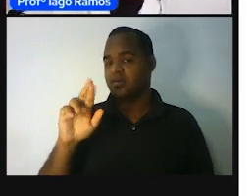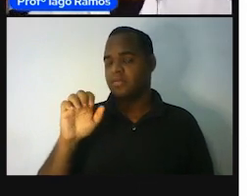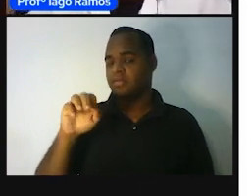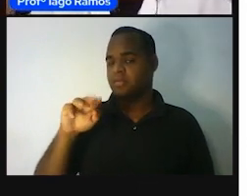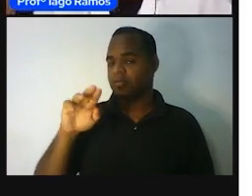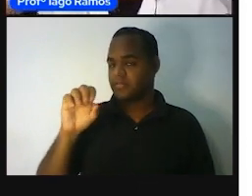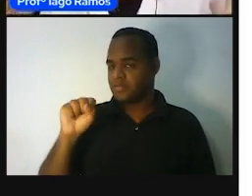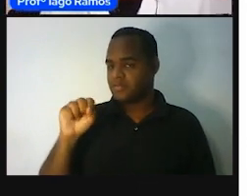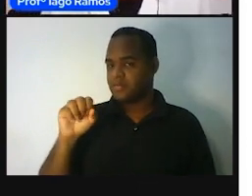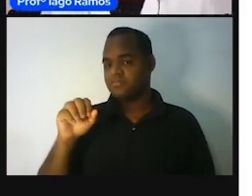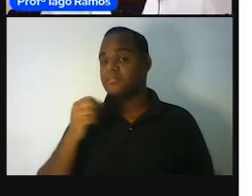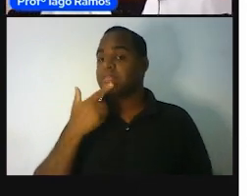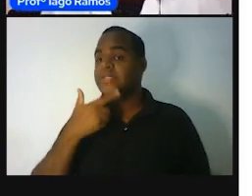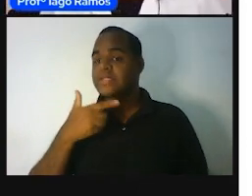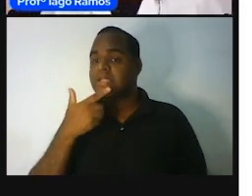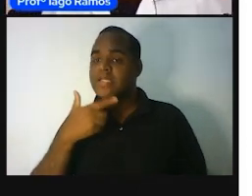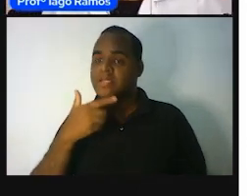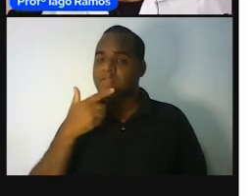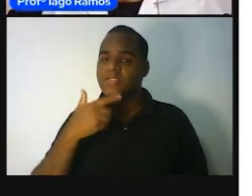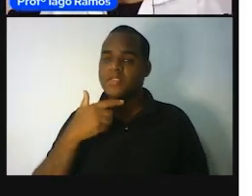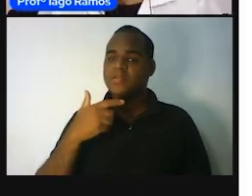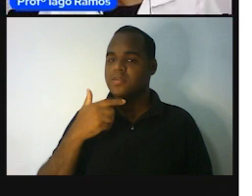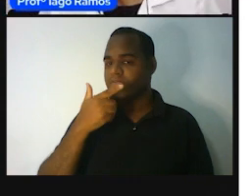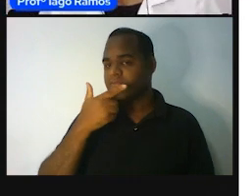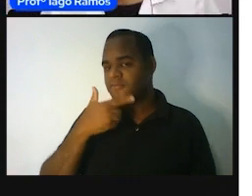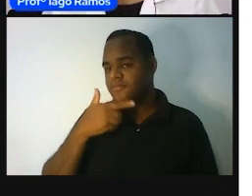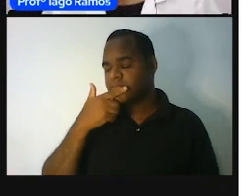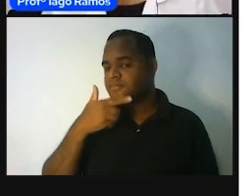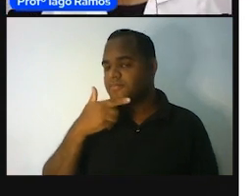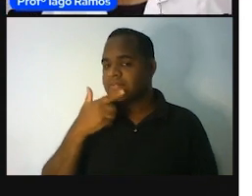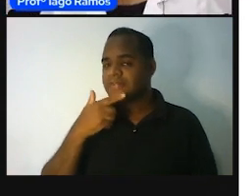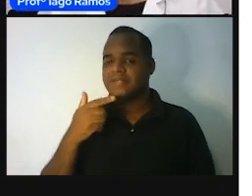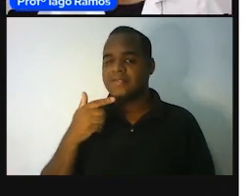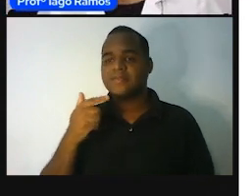de queijo. outro exemplo, 200 gramas,